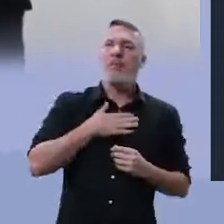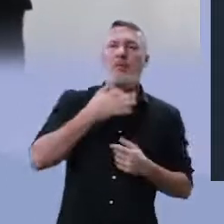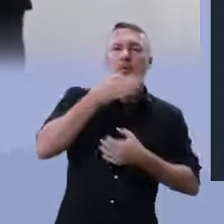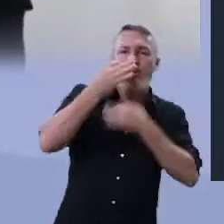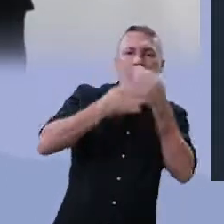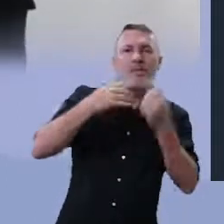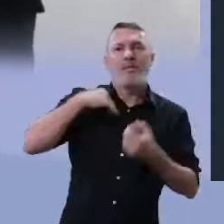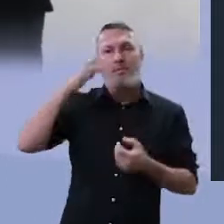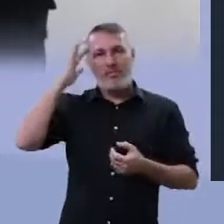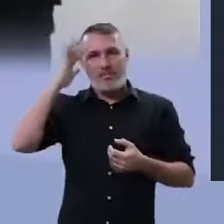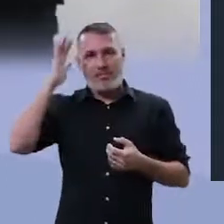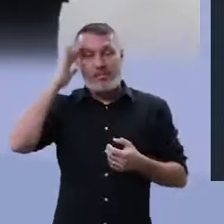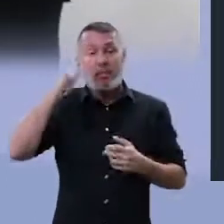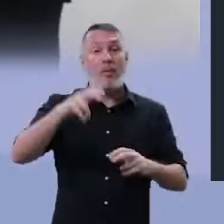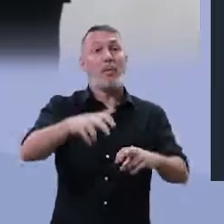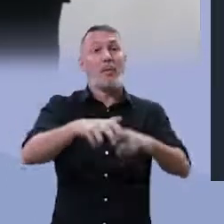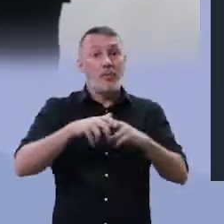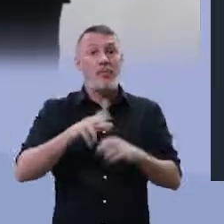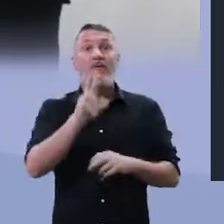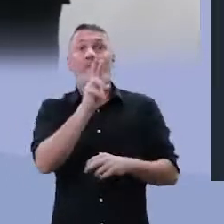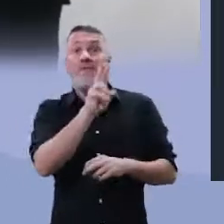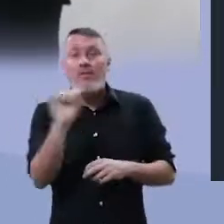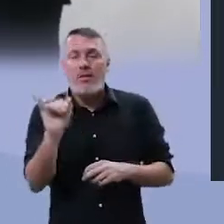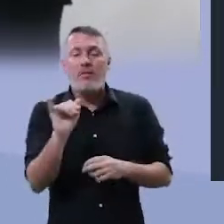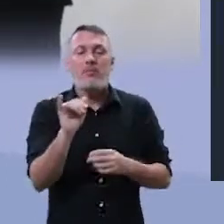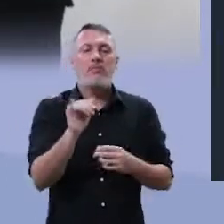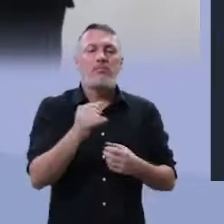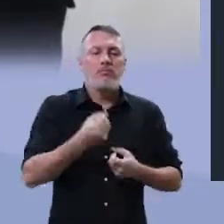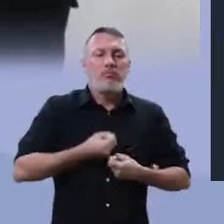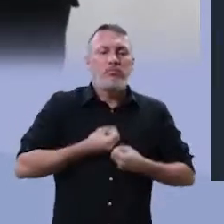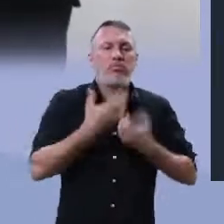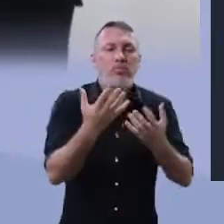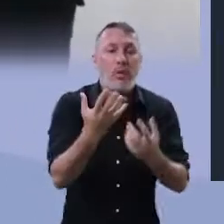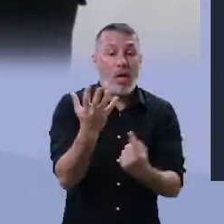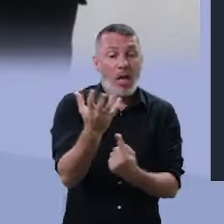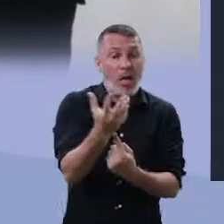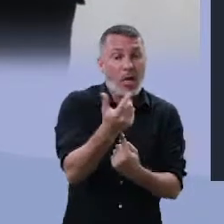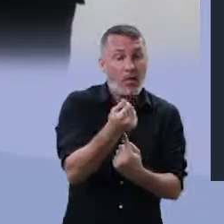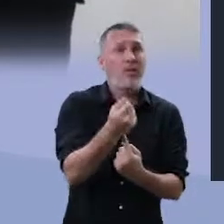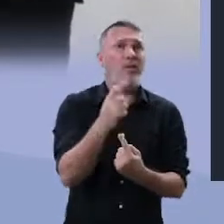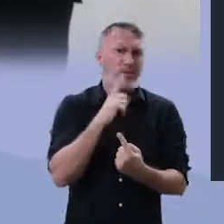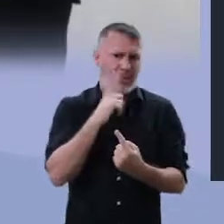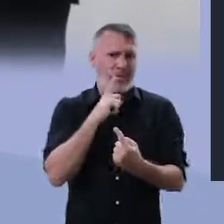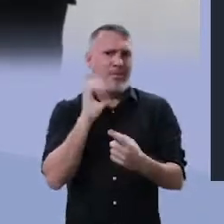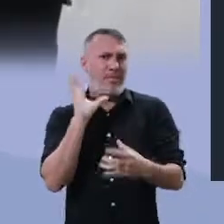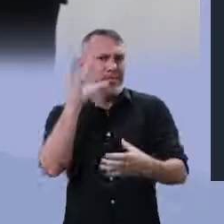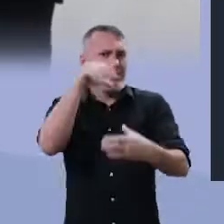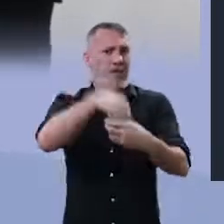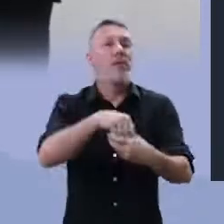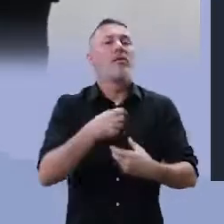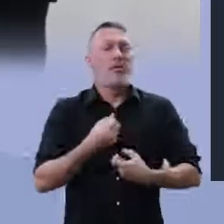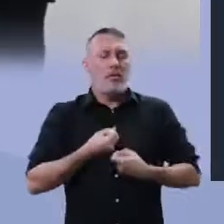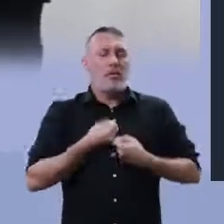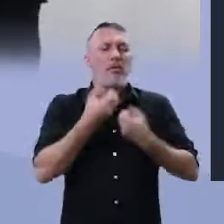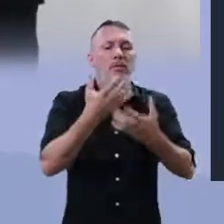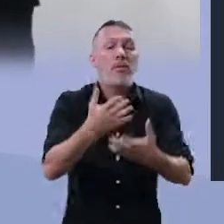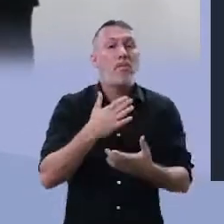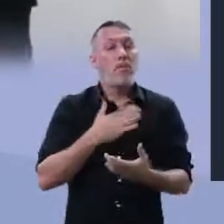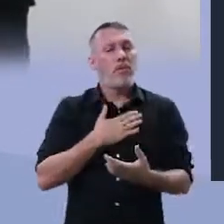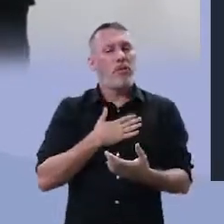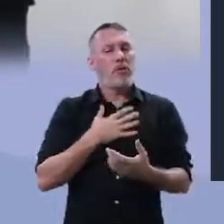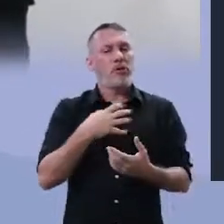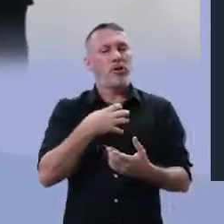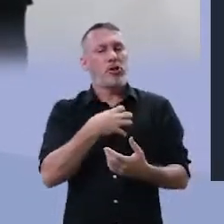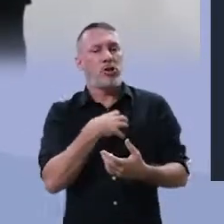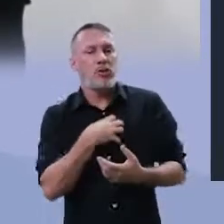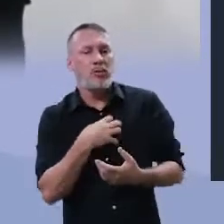penso. Então, ao criar a obra de arte, eu vou colocar nela todos os meus sentimentos, as minhas emoções